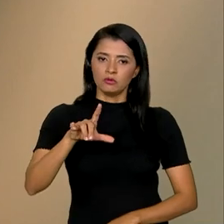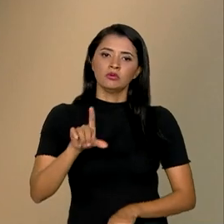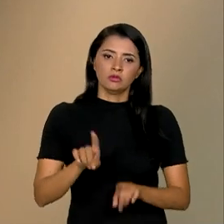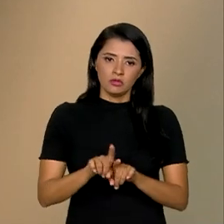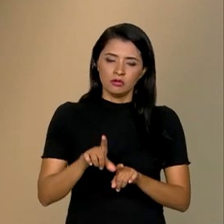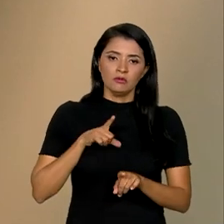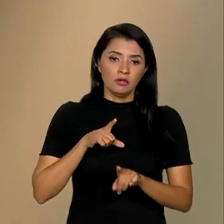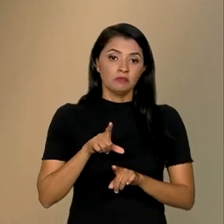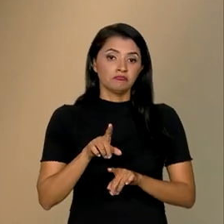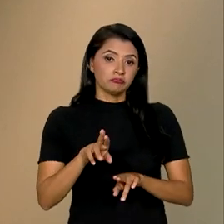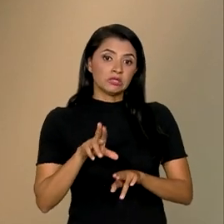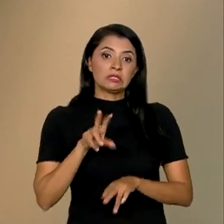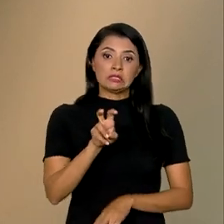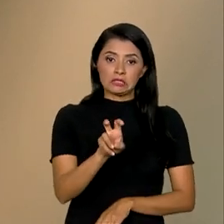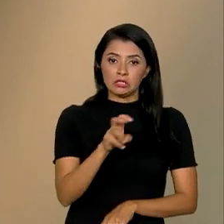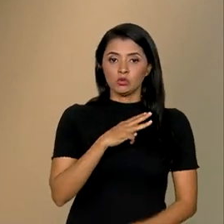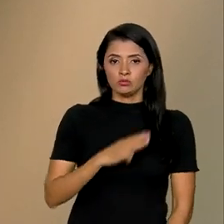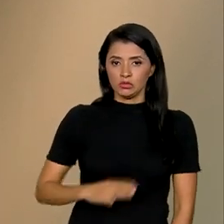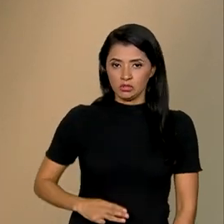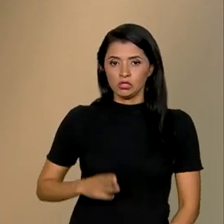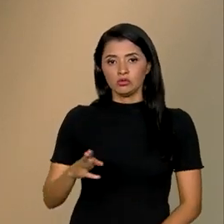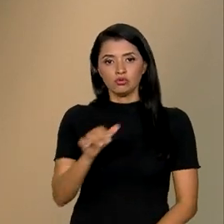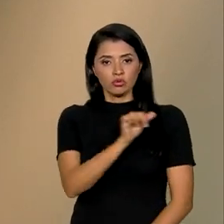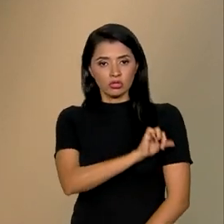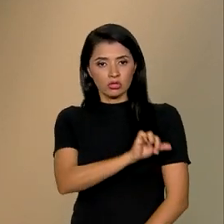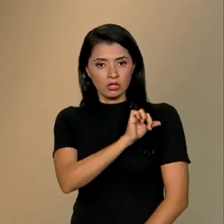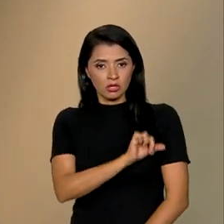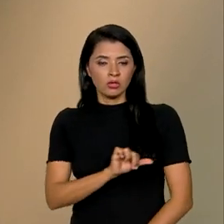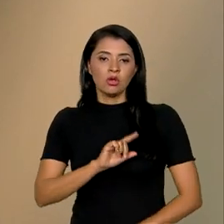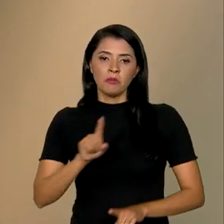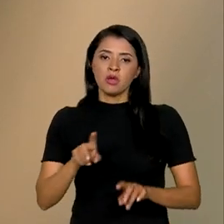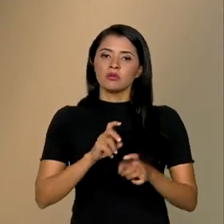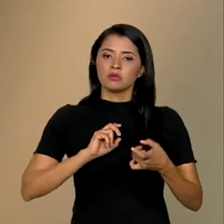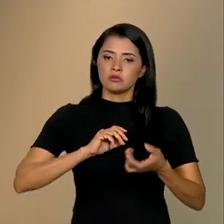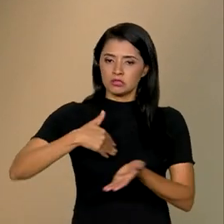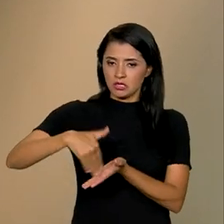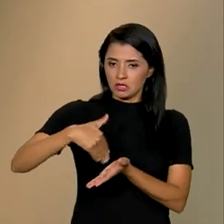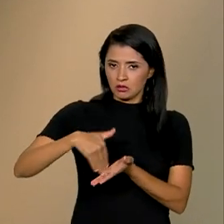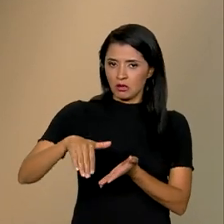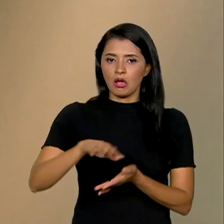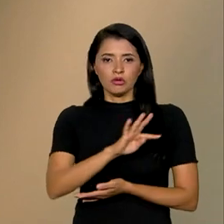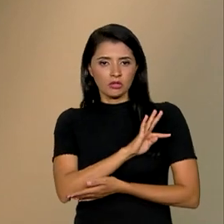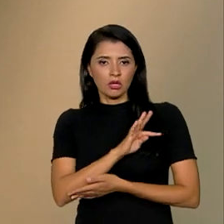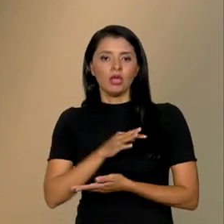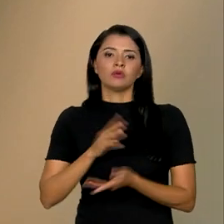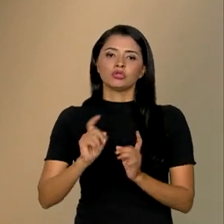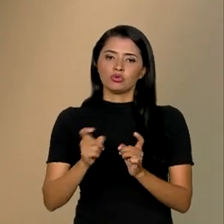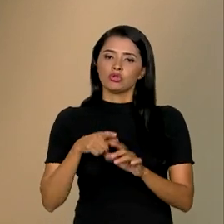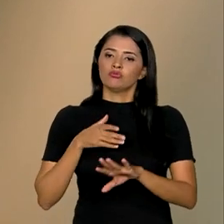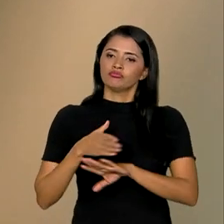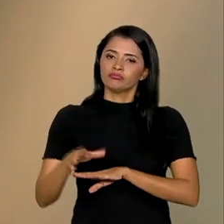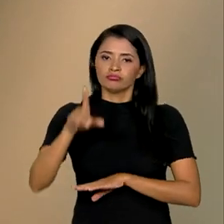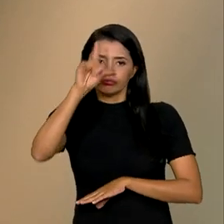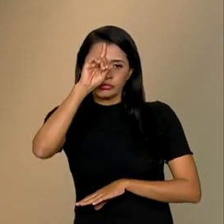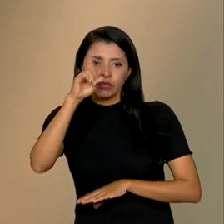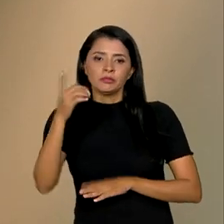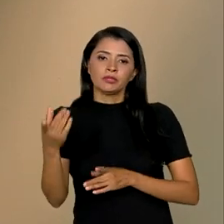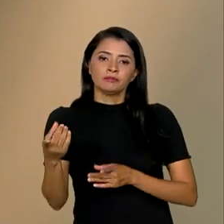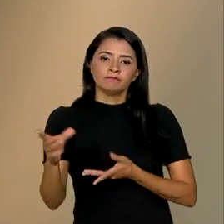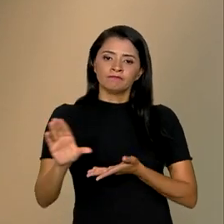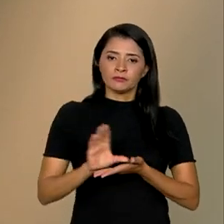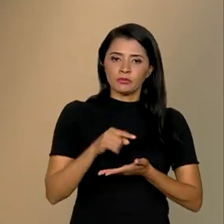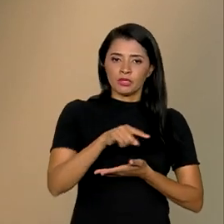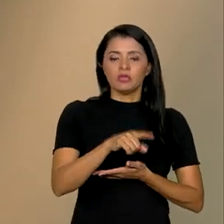esperando cinco ministros no Rio de Janeiro, mas são os secretários executivos, são os técnicos, que no dia a dia recebem aqui,